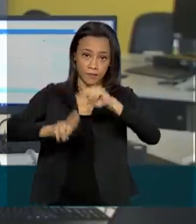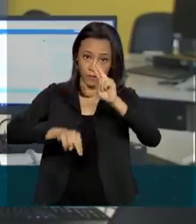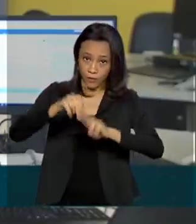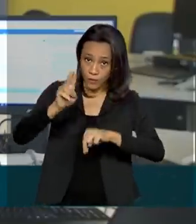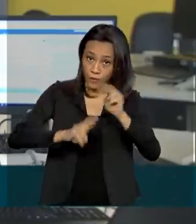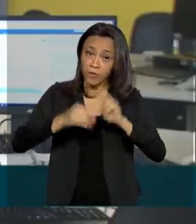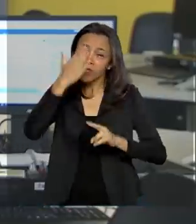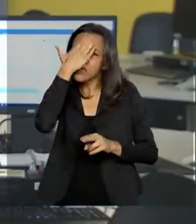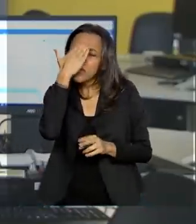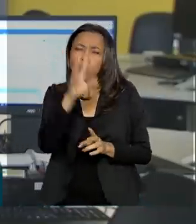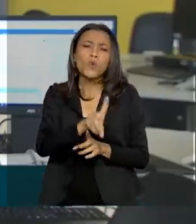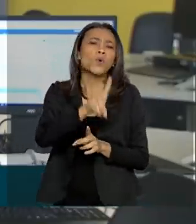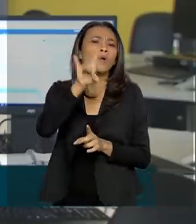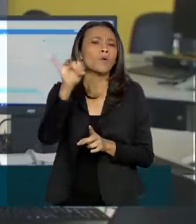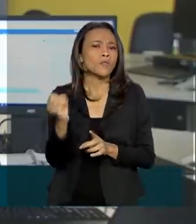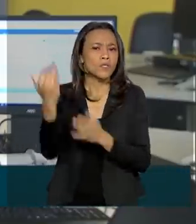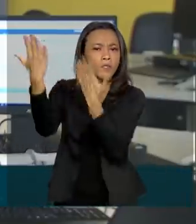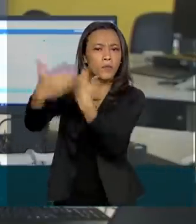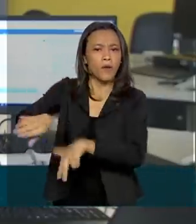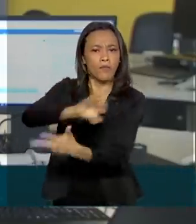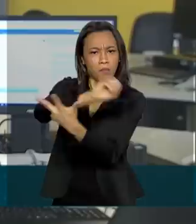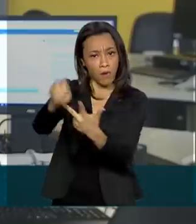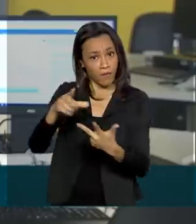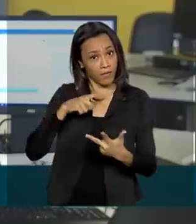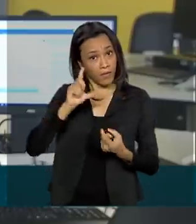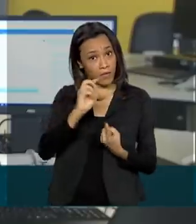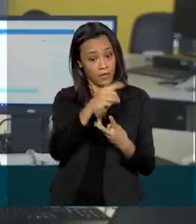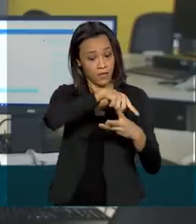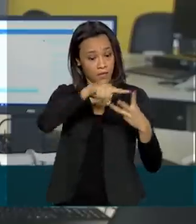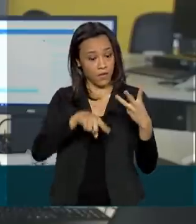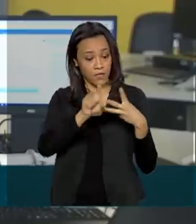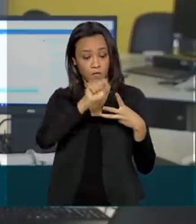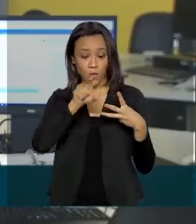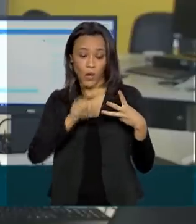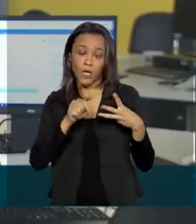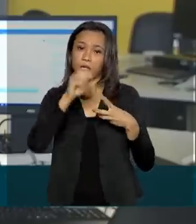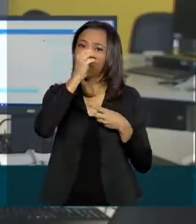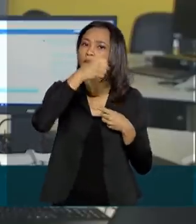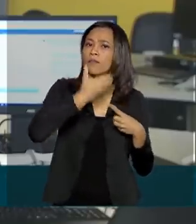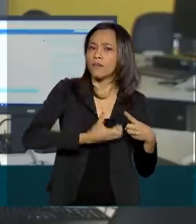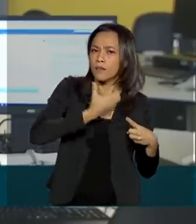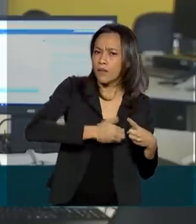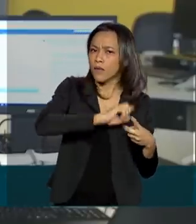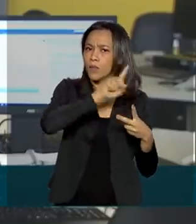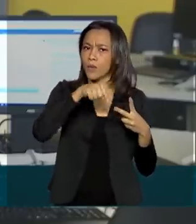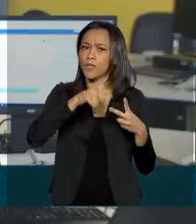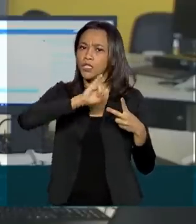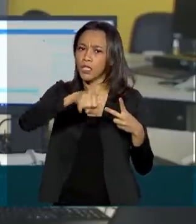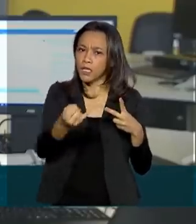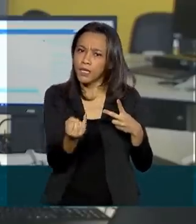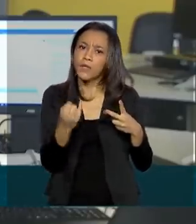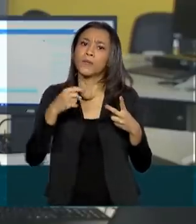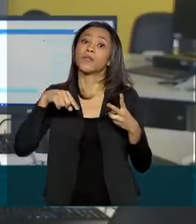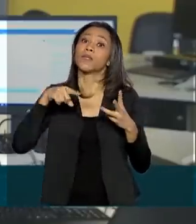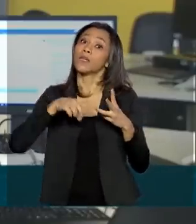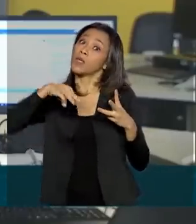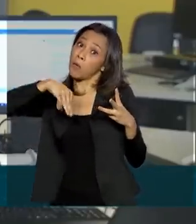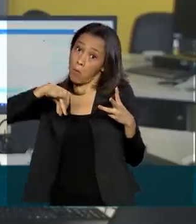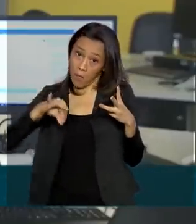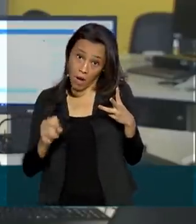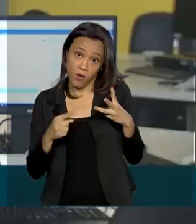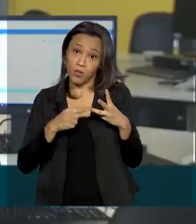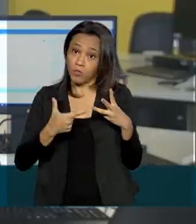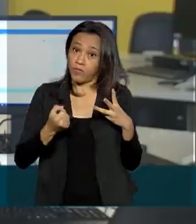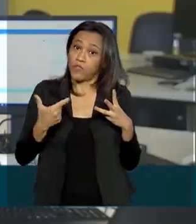do exame. Os inscritos terão três opções para votar, distribuídas entre os meses de dezembro deste ano e janeiro ou maio de 2021.